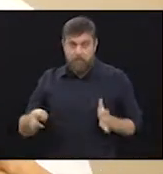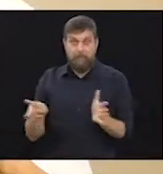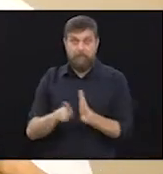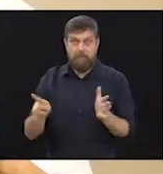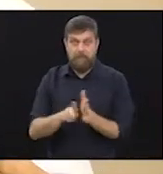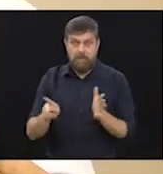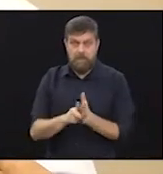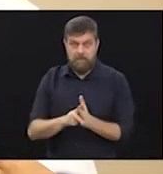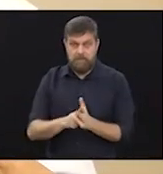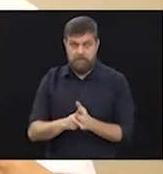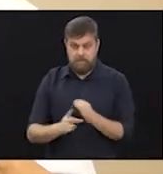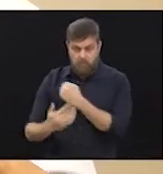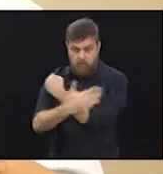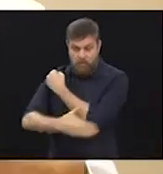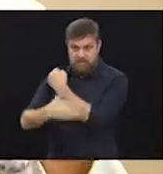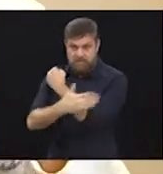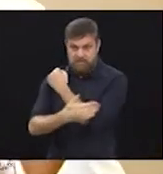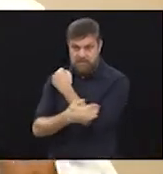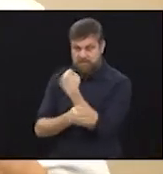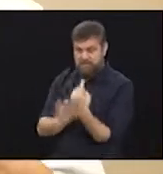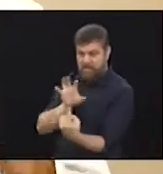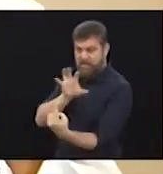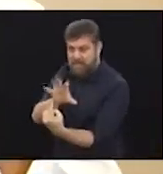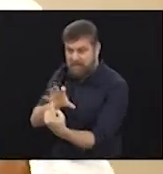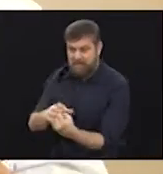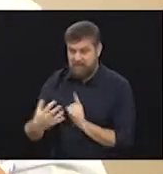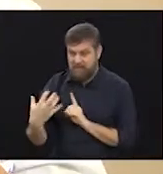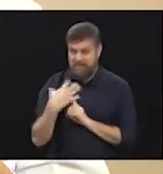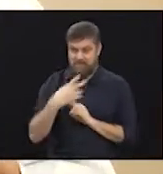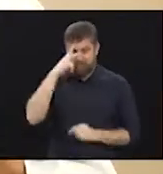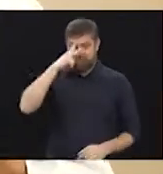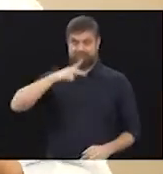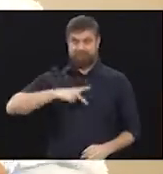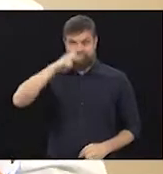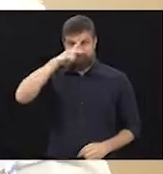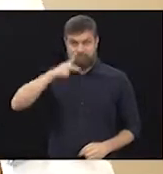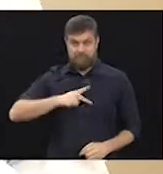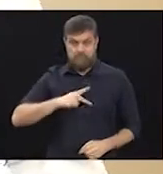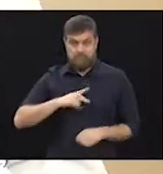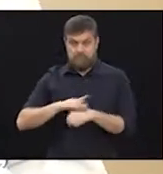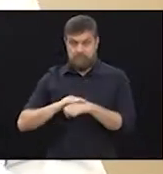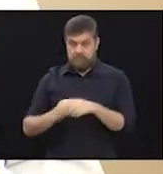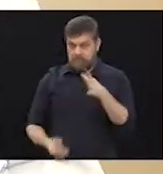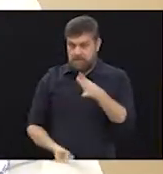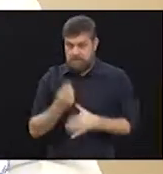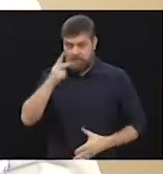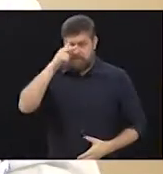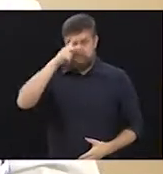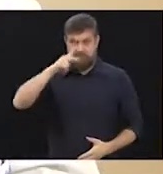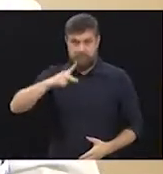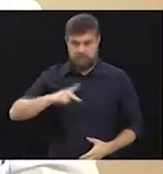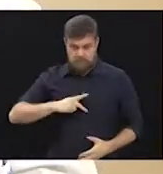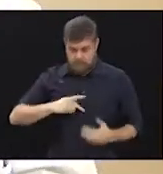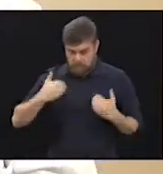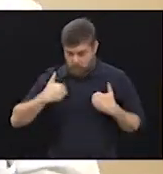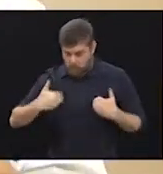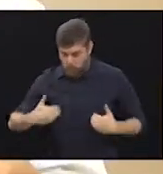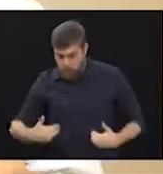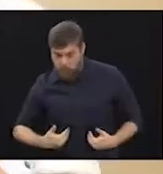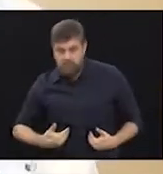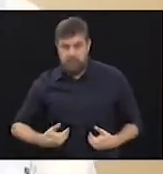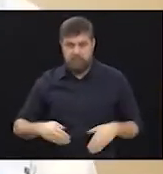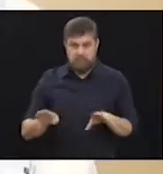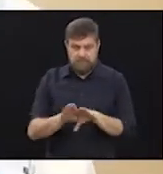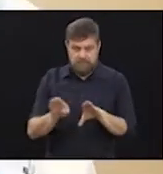imunológico, né? Ele acaba atacando você mesmo. Algumas partes do seu corpo.